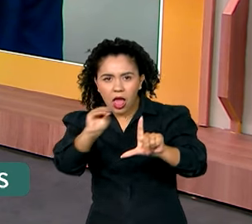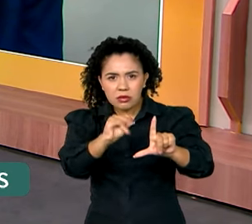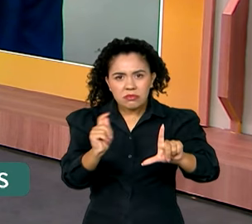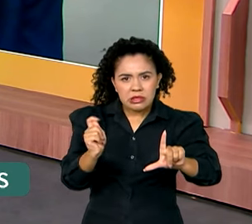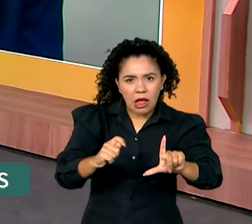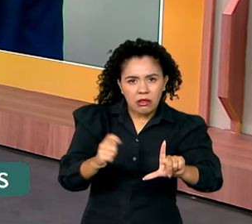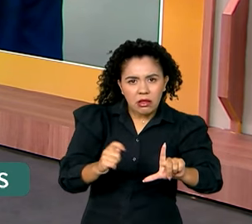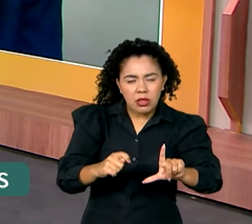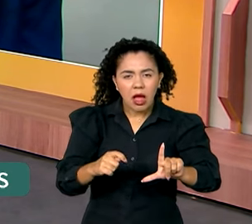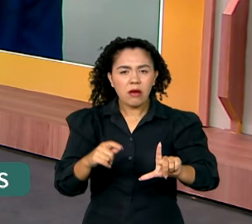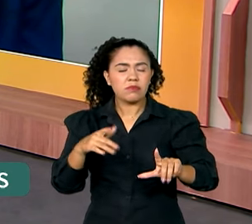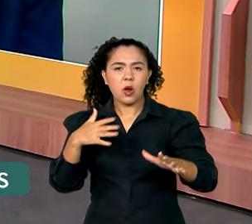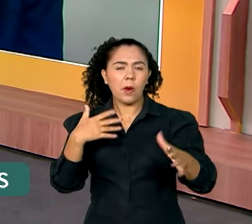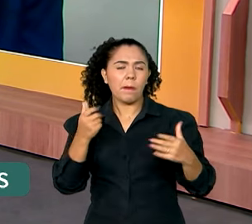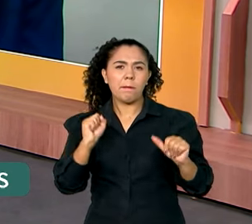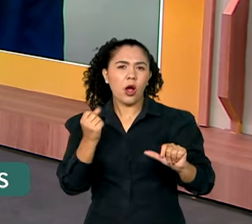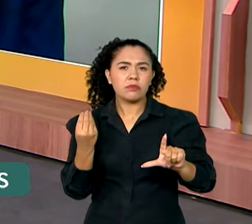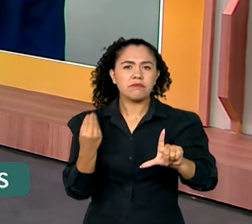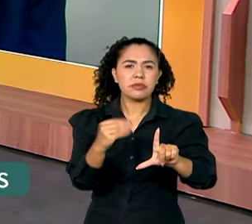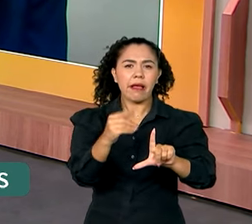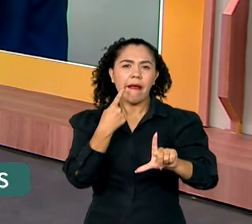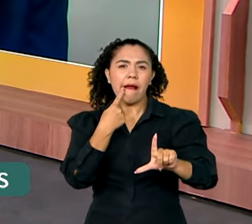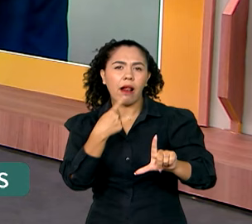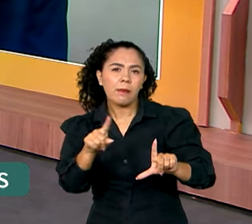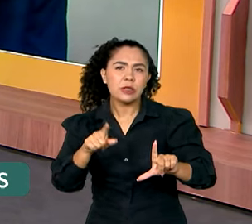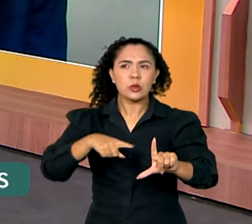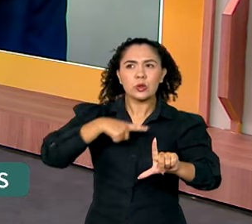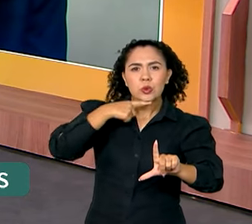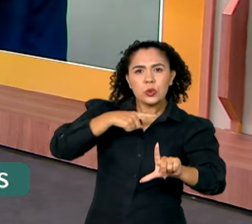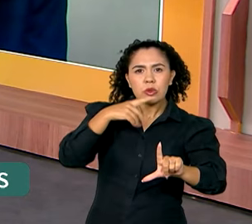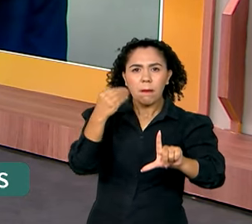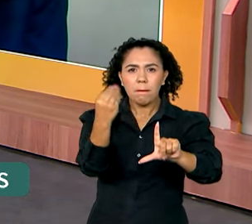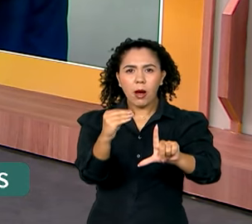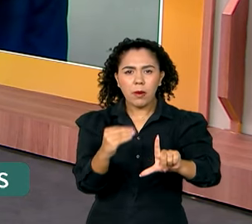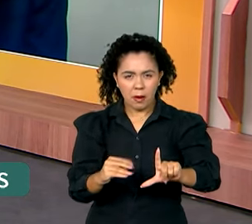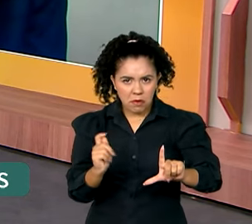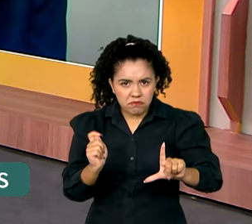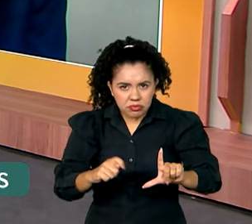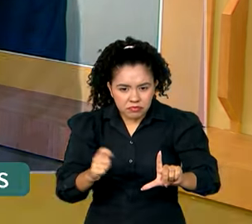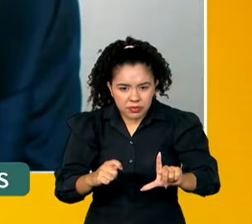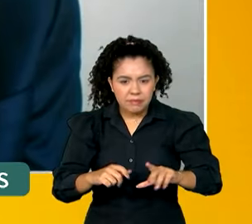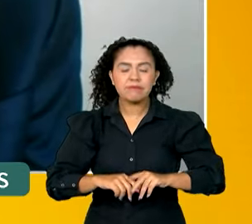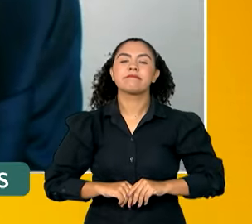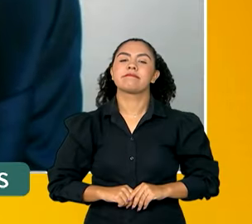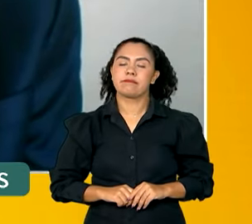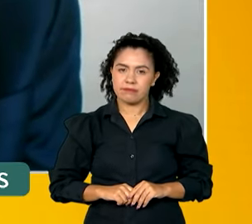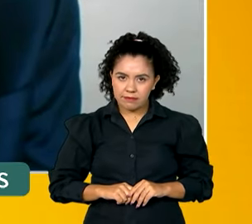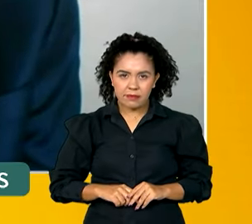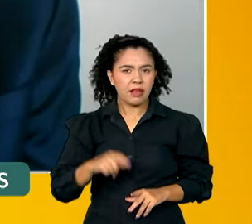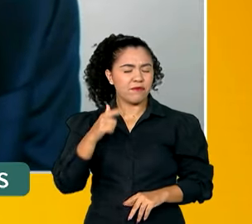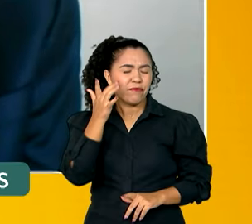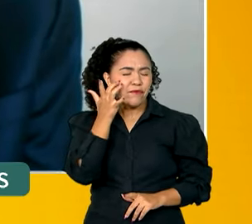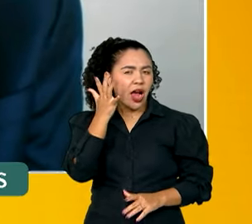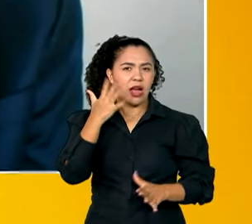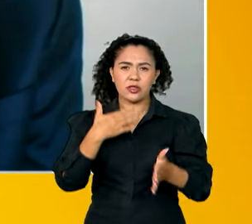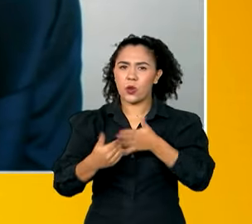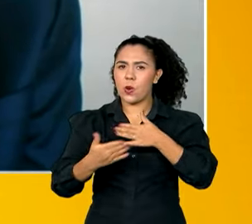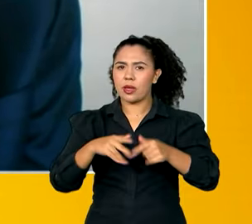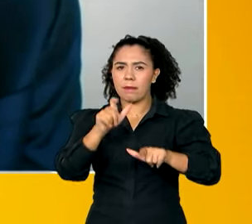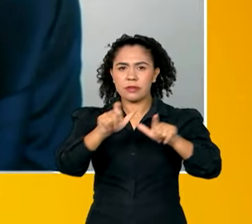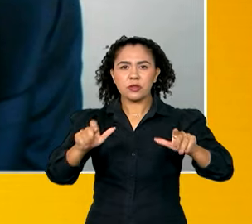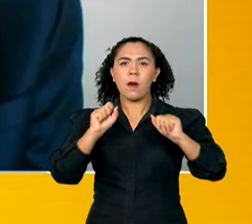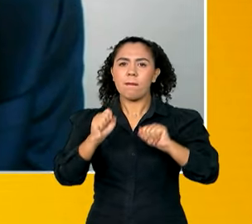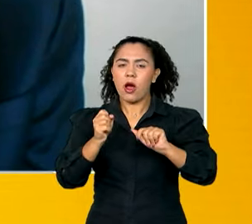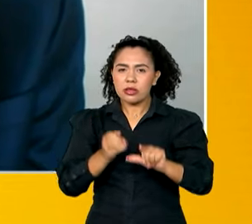colocar lá a sua reclamação, sua dúvida? Qualquer pessoa, o acesso é facilitado, basta fazer um